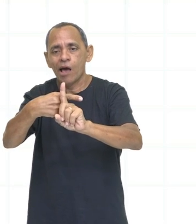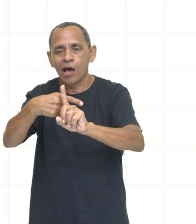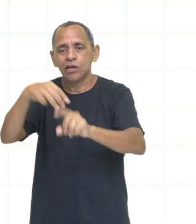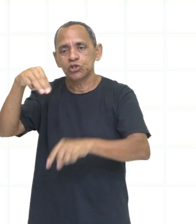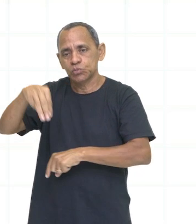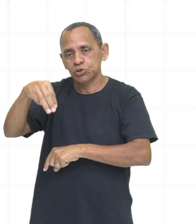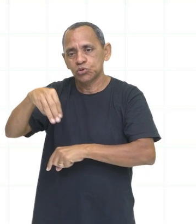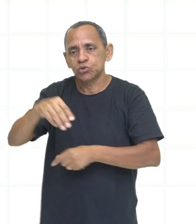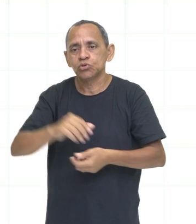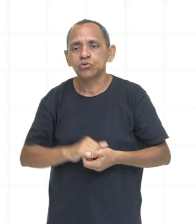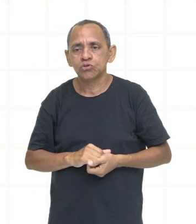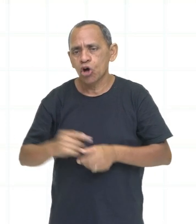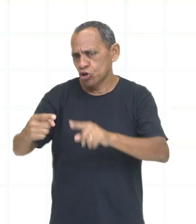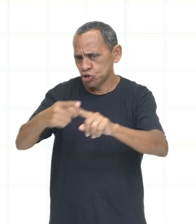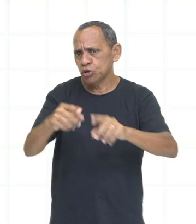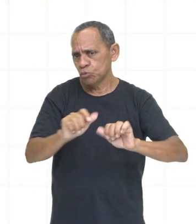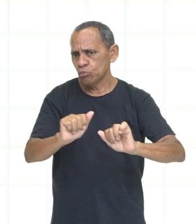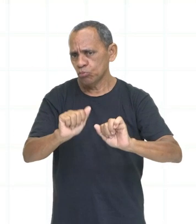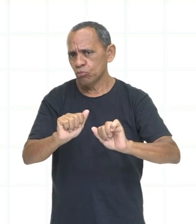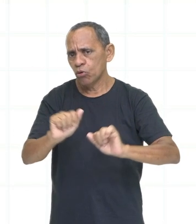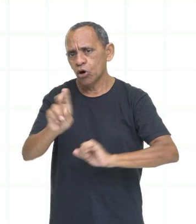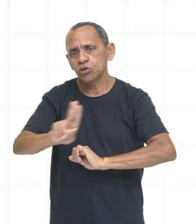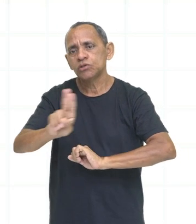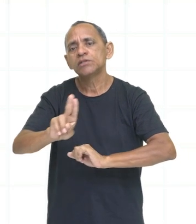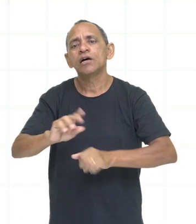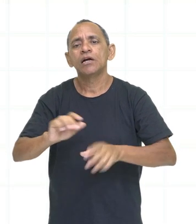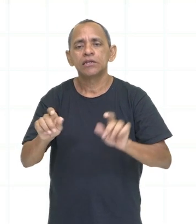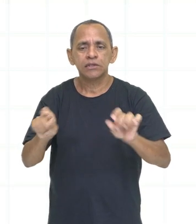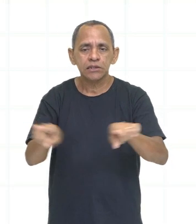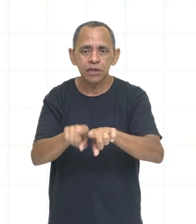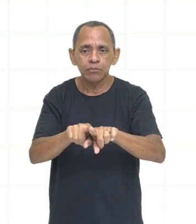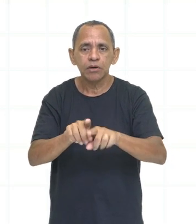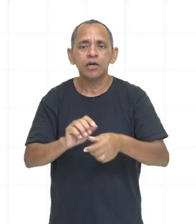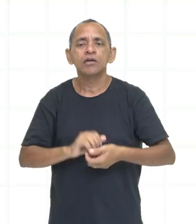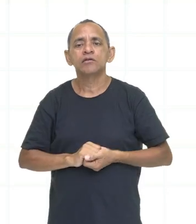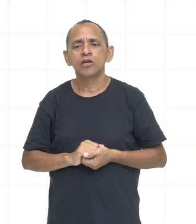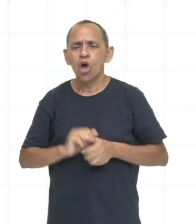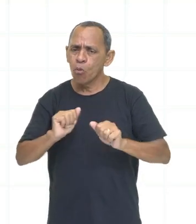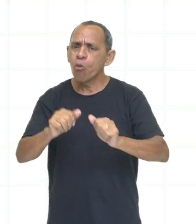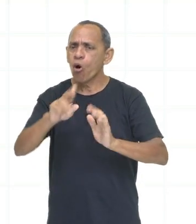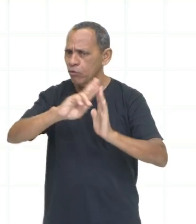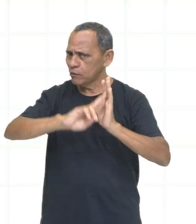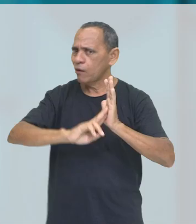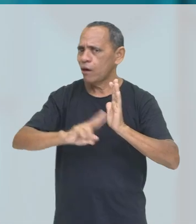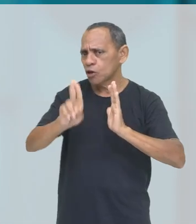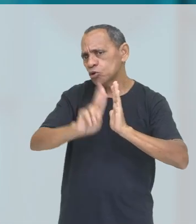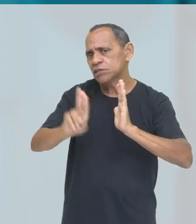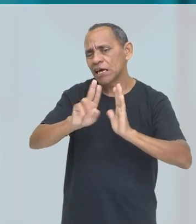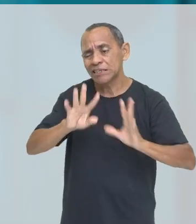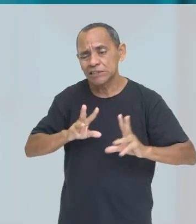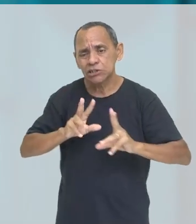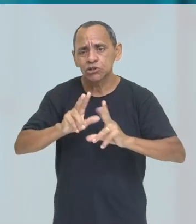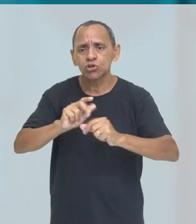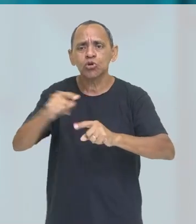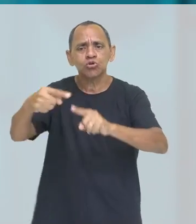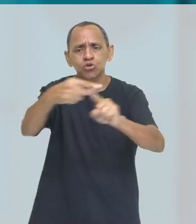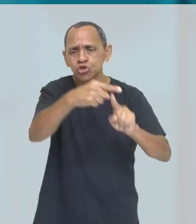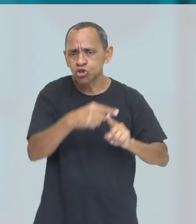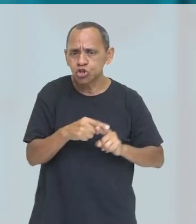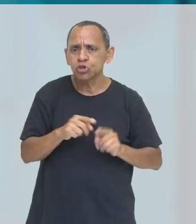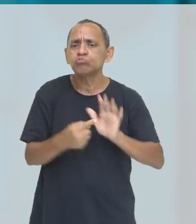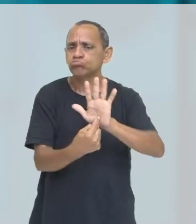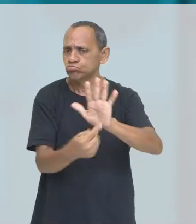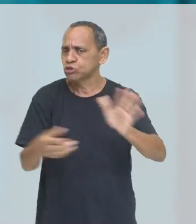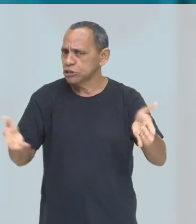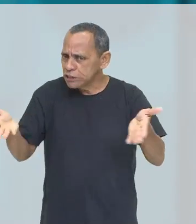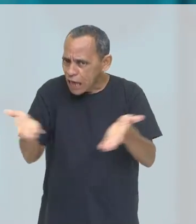minuto. É uma forma, então, que a gente pode pegar como uma regra, né? Para a utilizar. Todas as formas que eu mostrei até agora